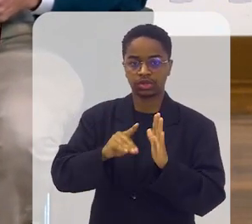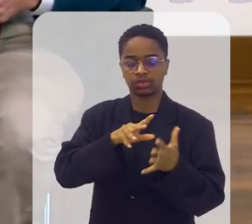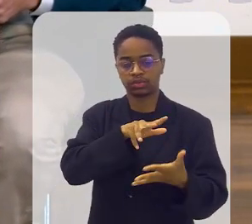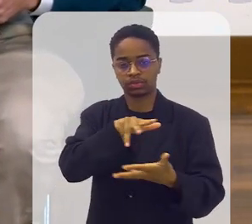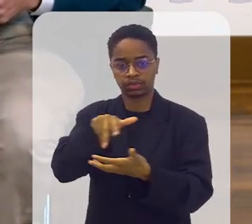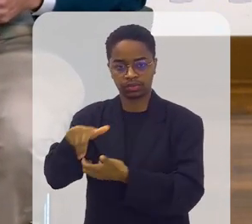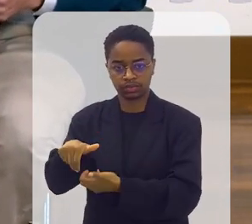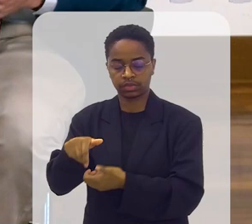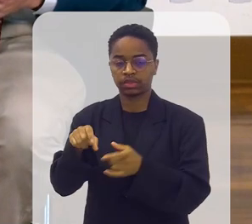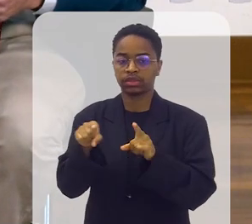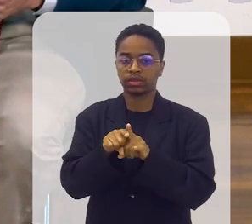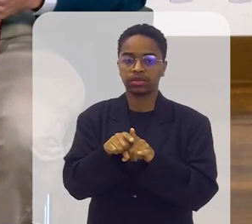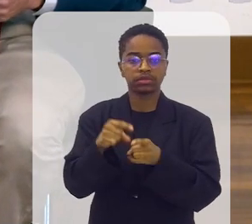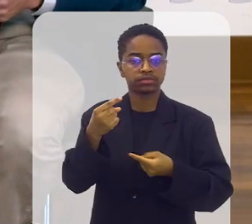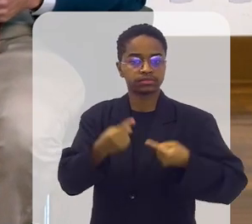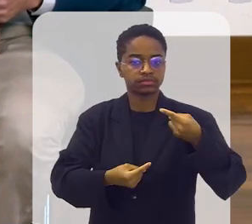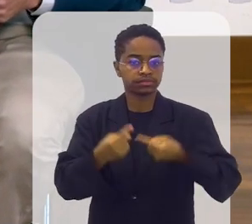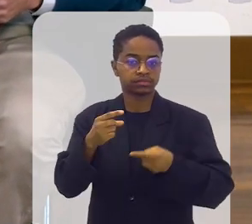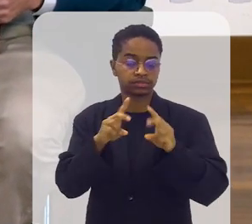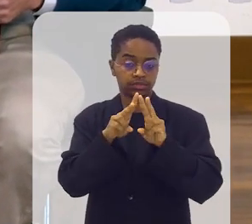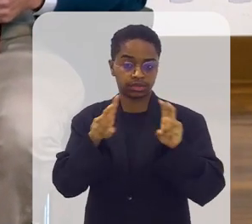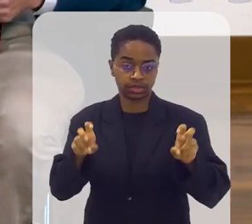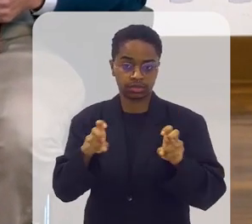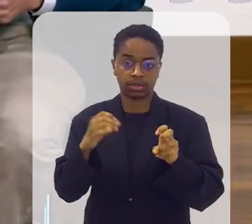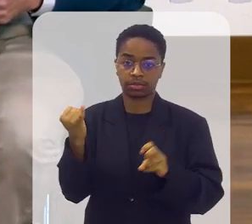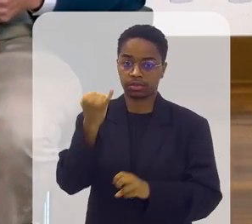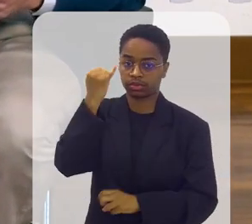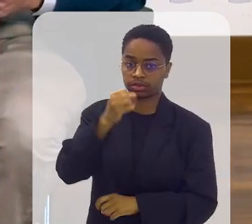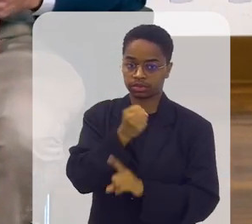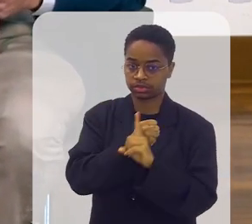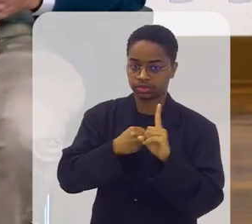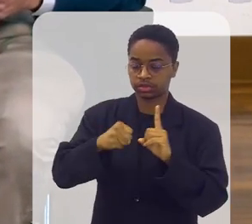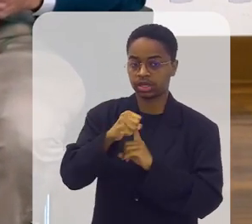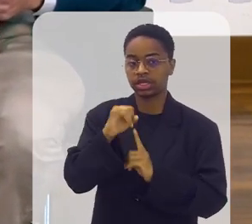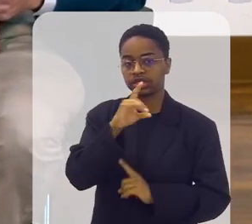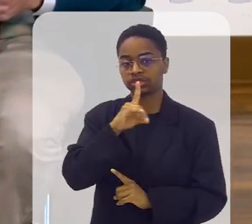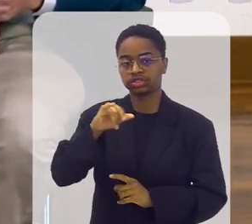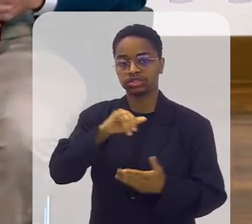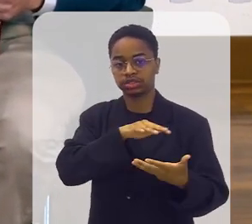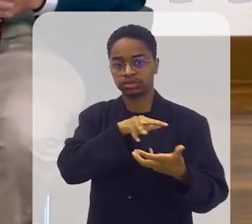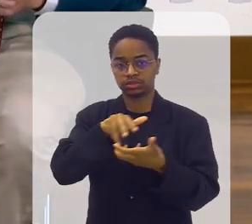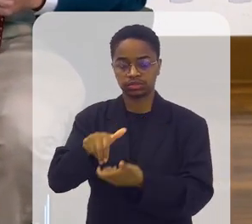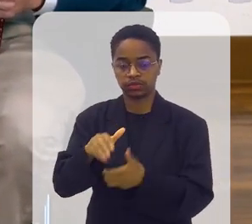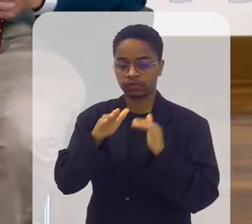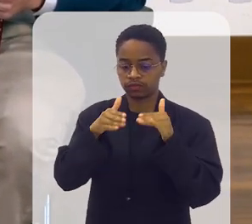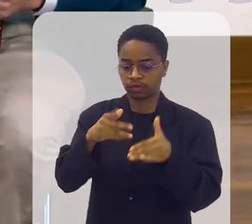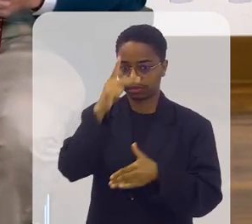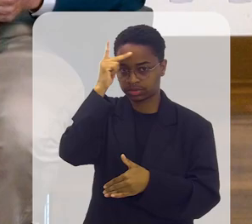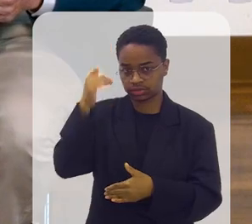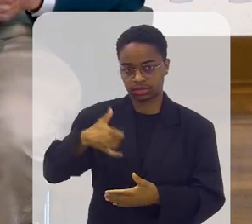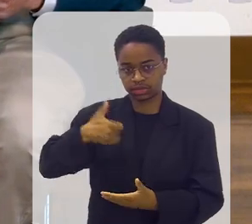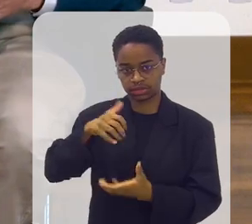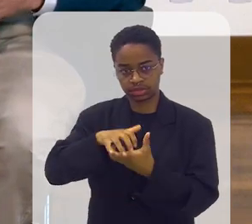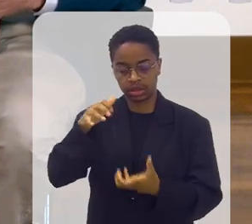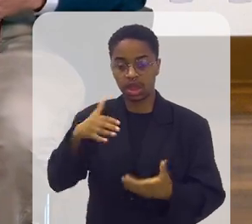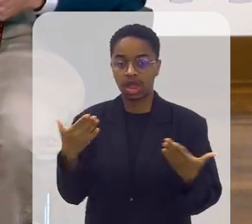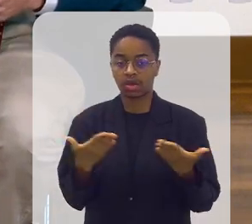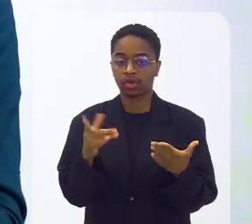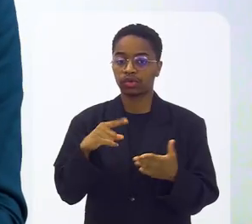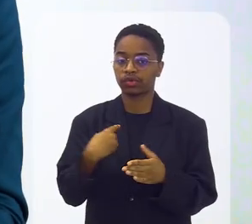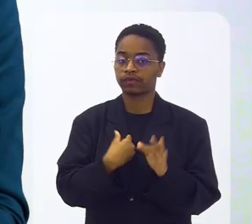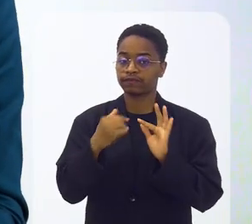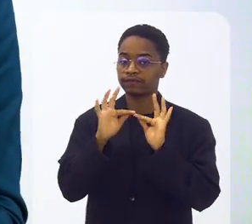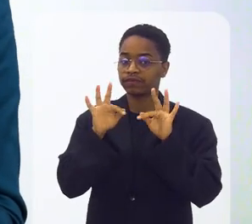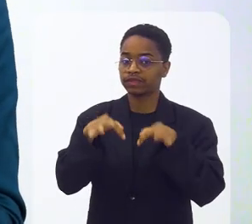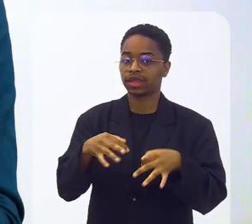Internacional, dessa Casa Parlamentar, de debater esse tema tão caro para a sociedade, que é o Dia Internacional da Pessoa Idosa. E